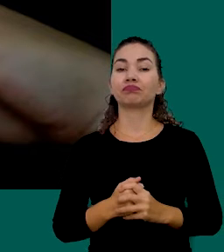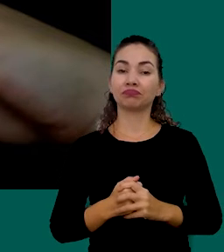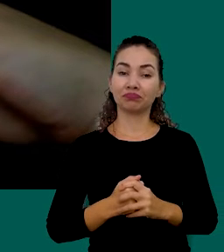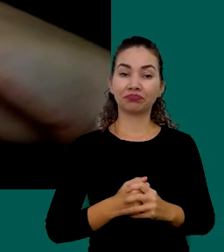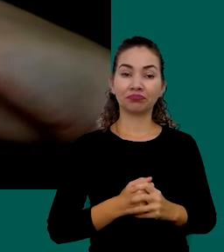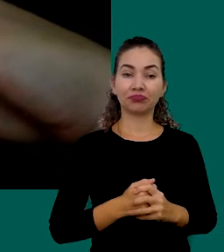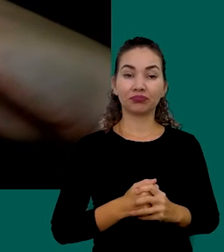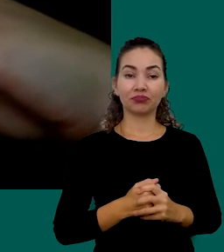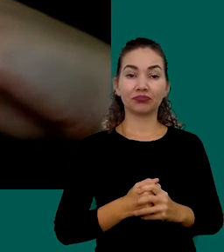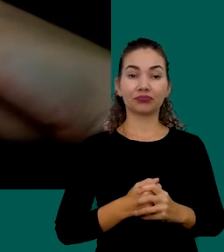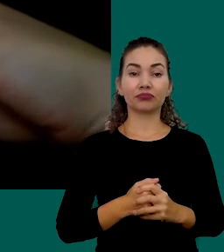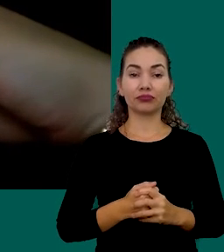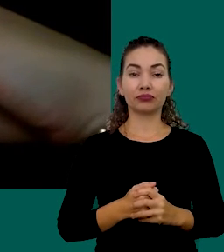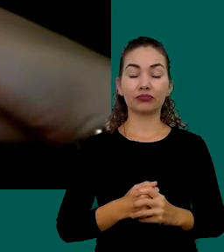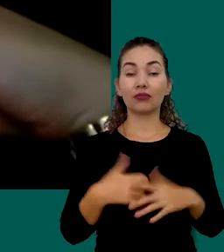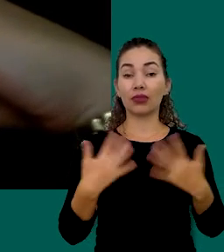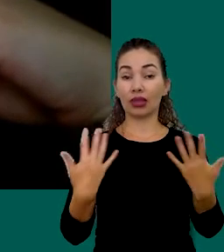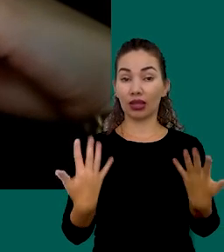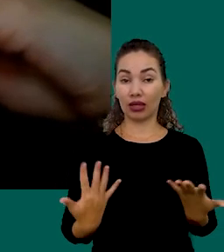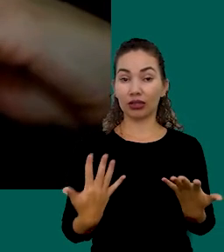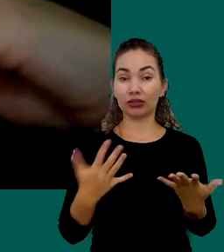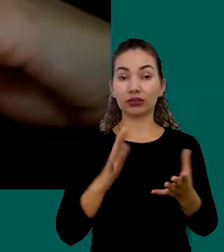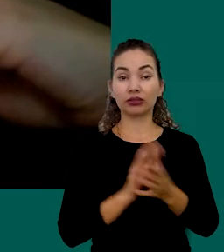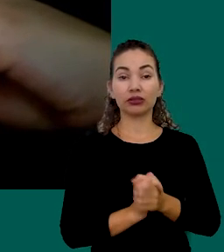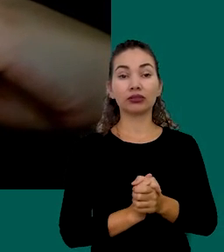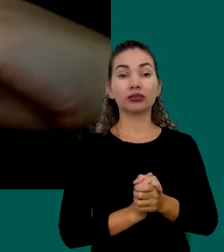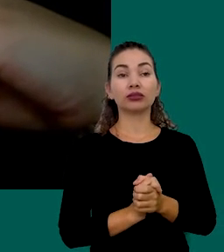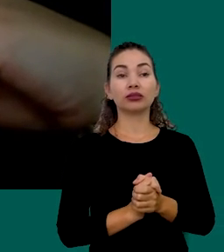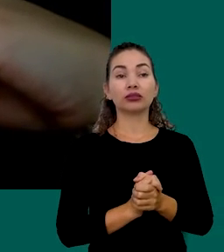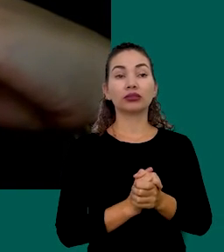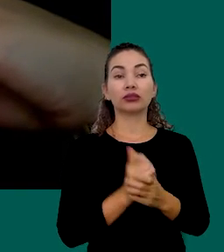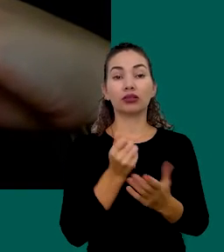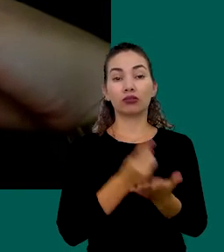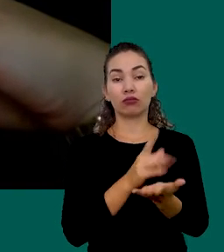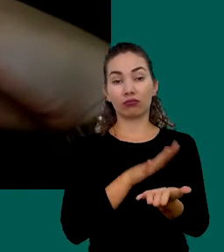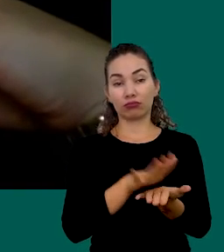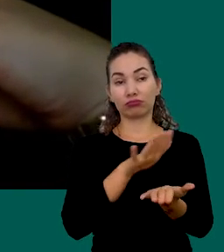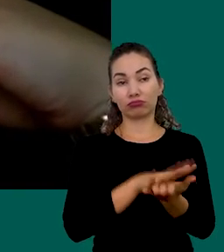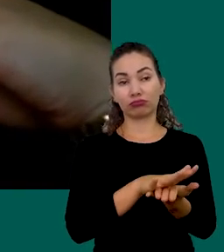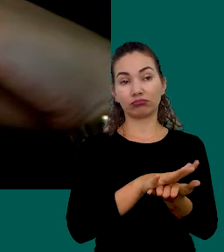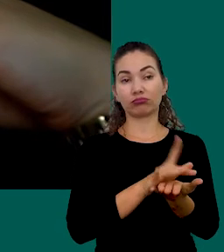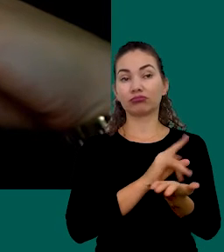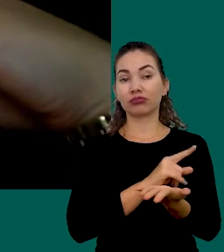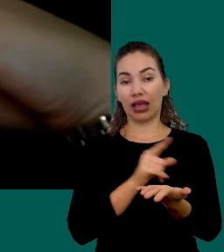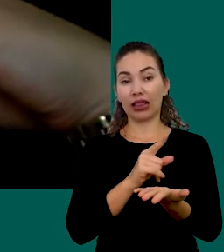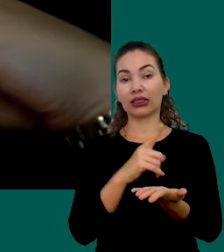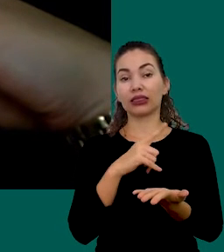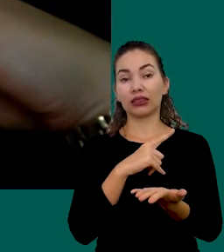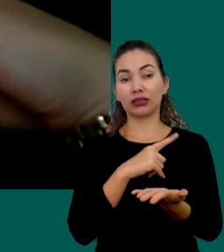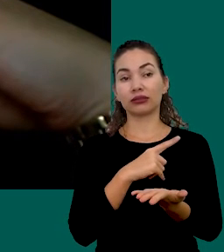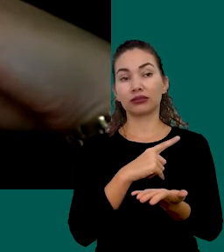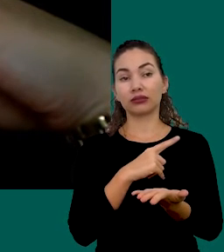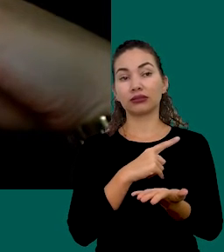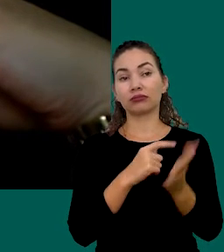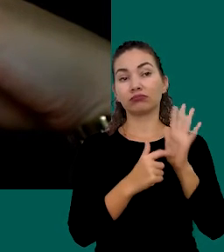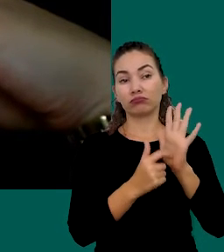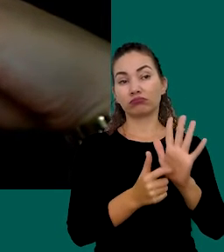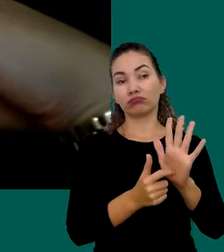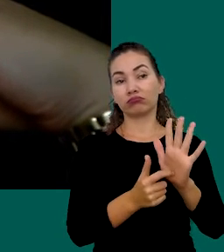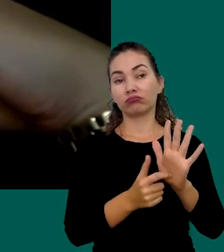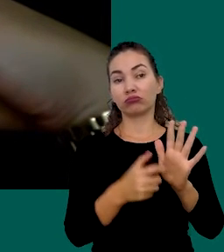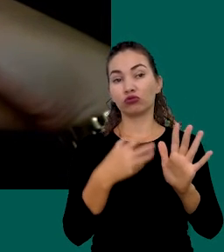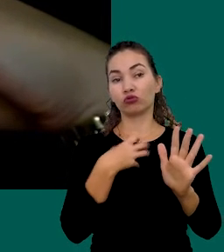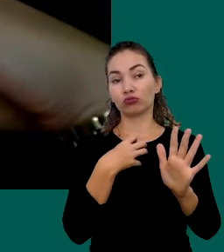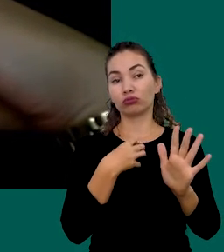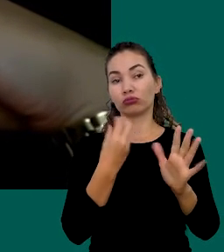Então As Despesas Variáveis Elas Também Podem Aparecer Na